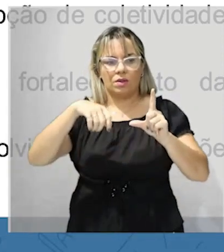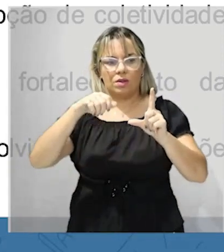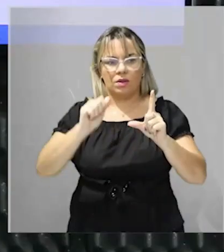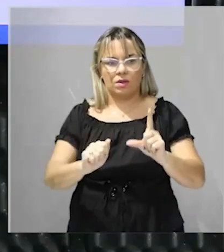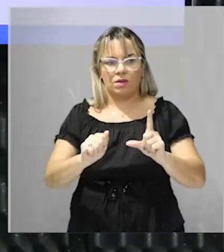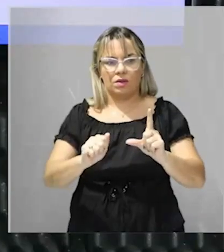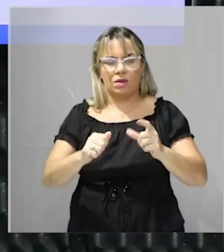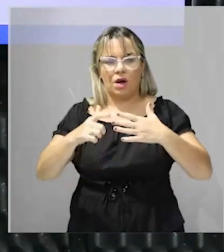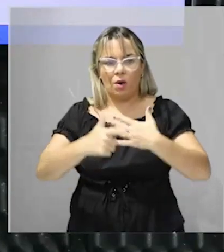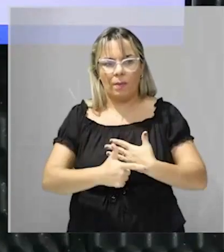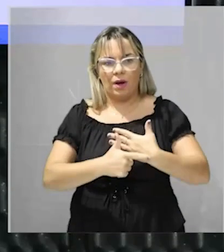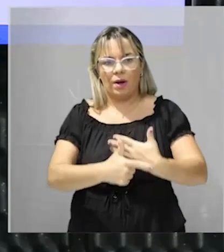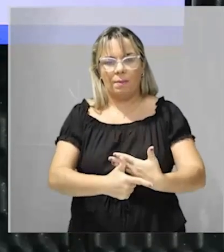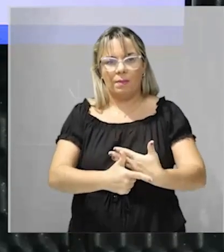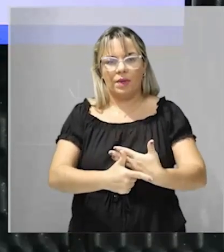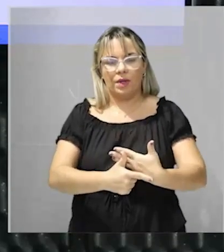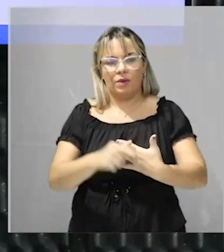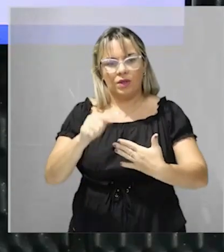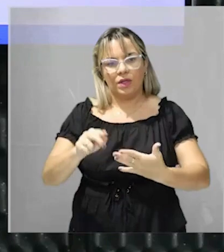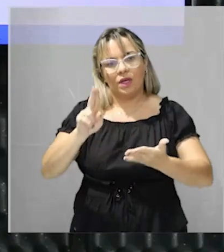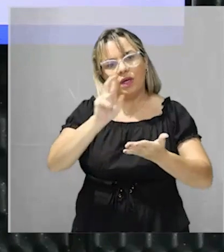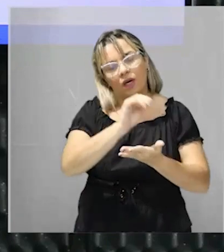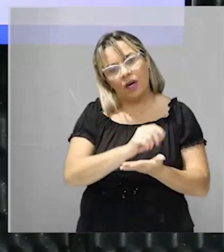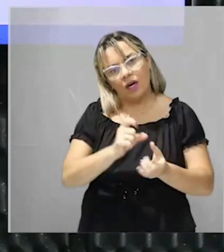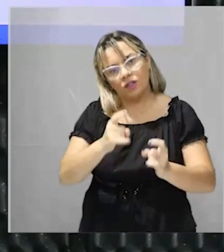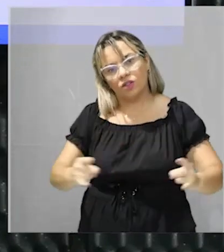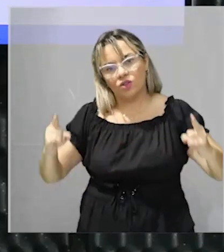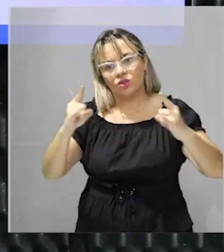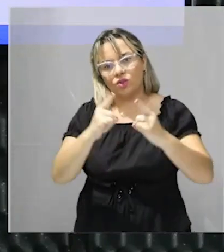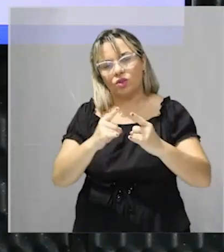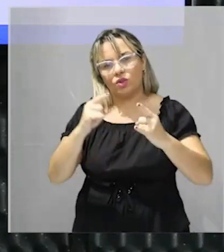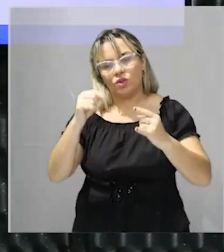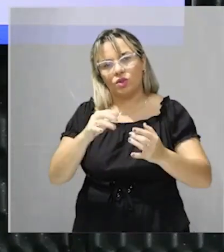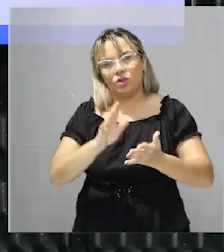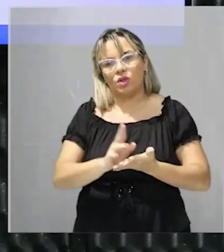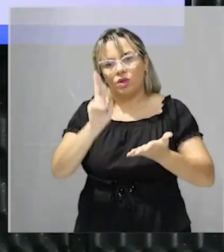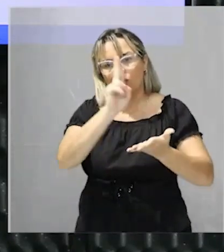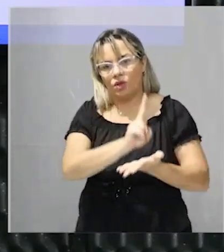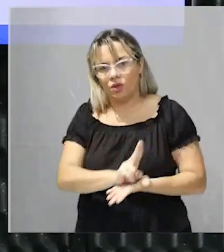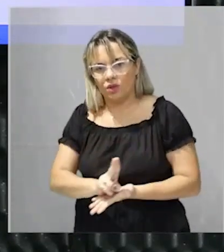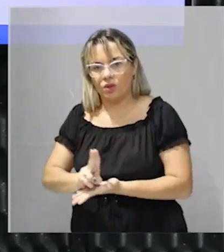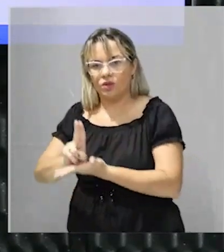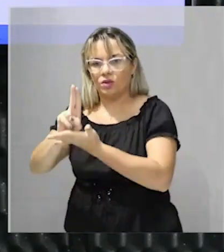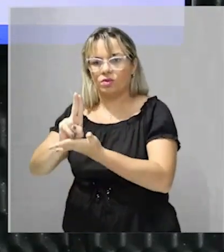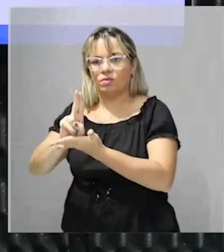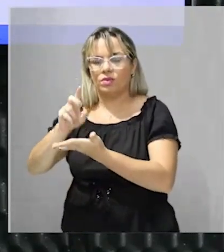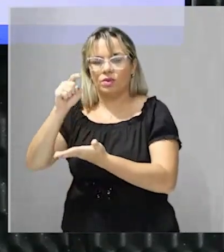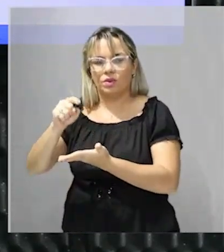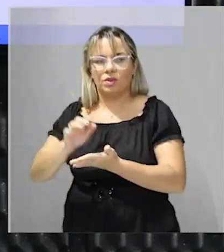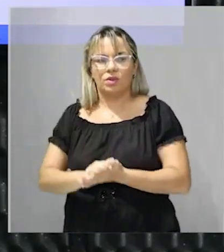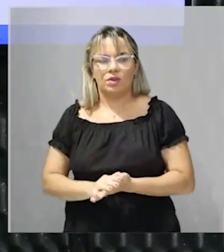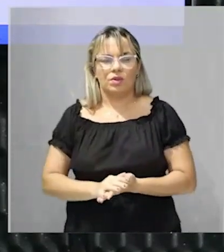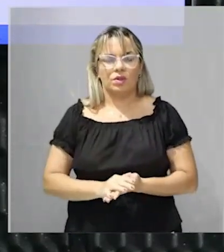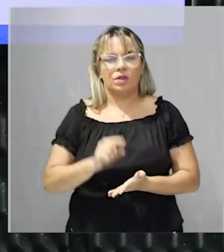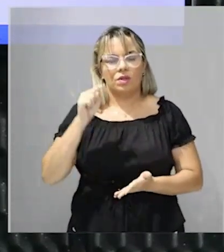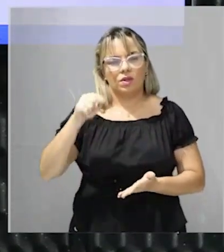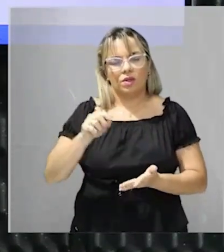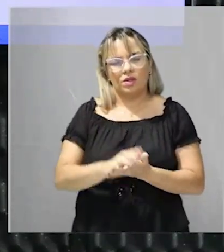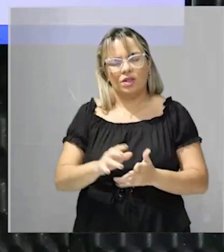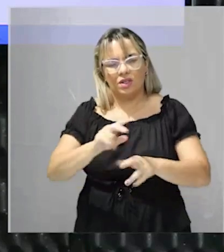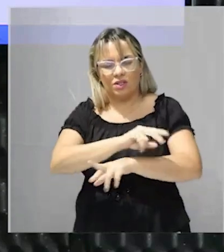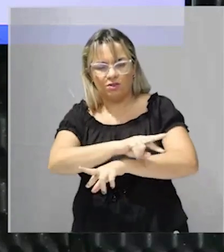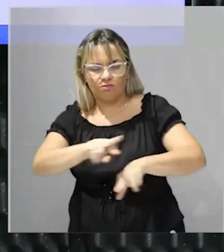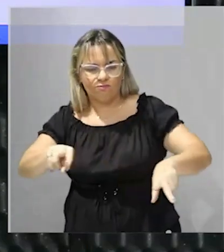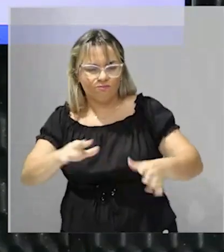no processo da fragmentação ou seja a letra A o papel desempenhado pelas instituições de ensino as universidades